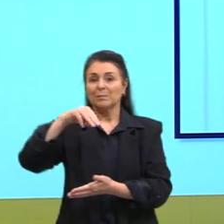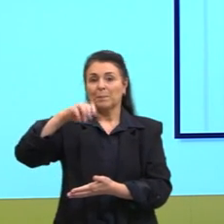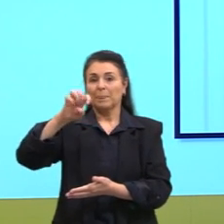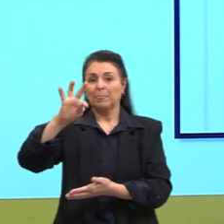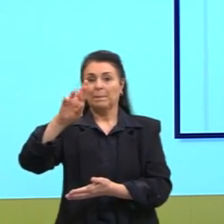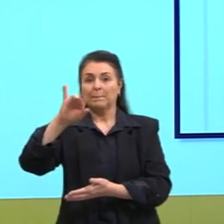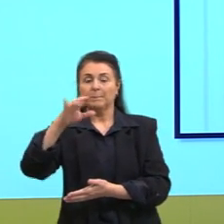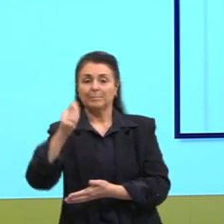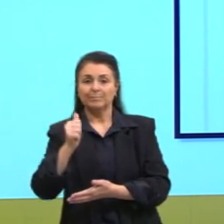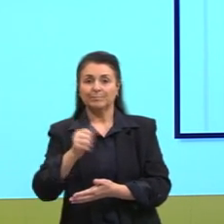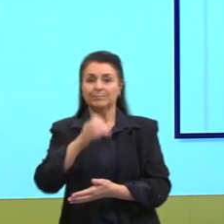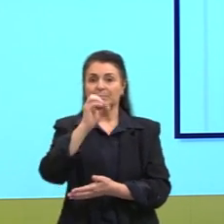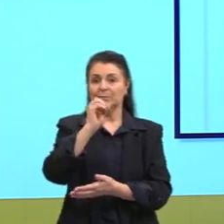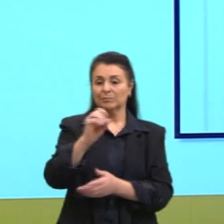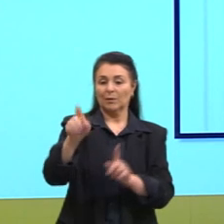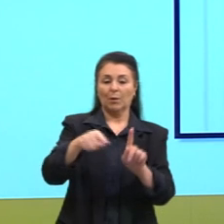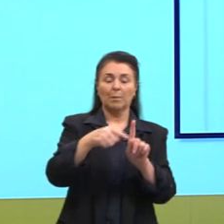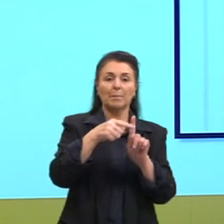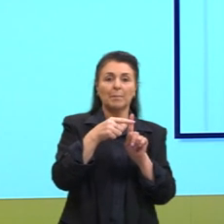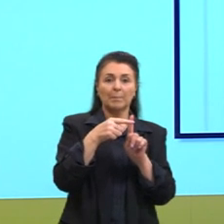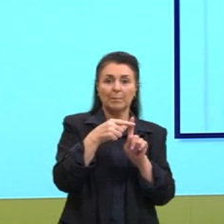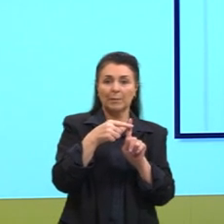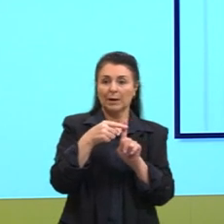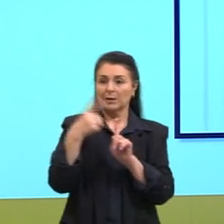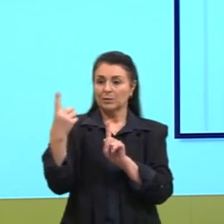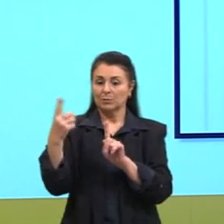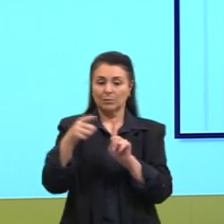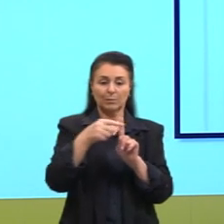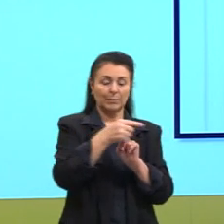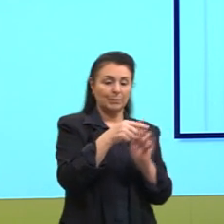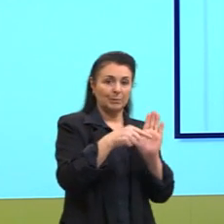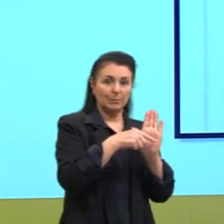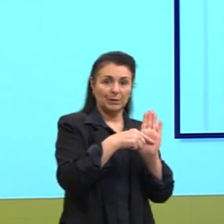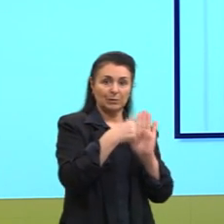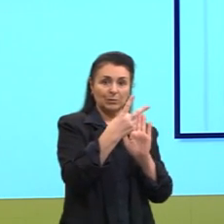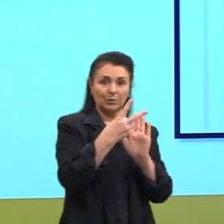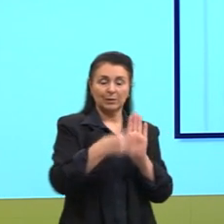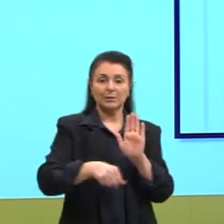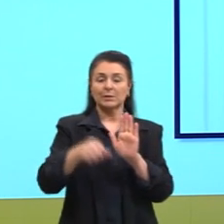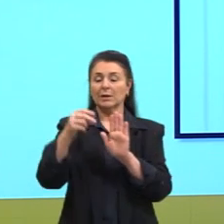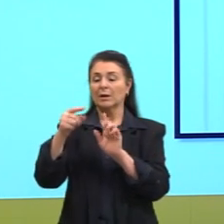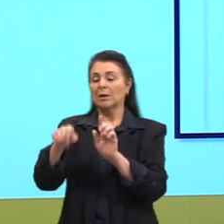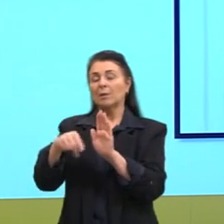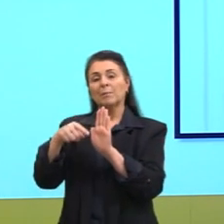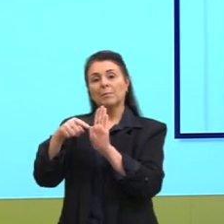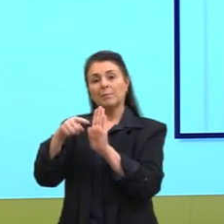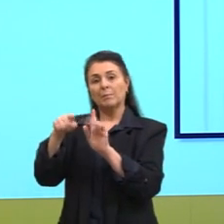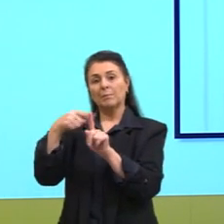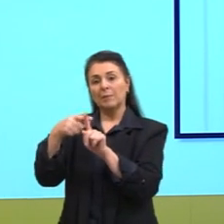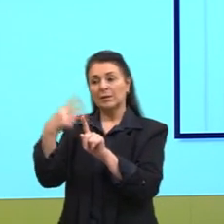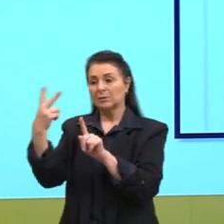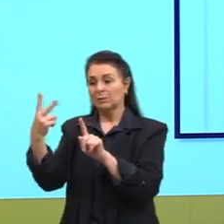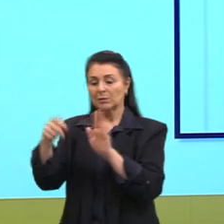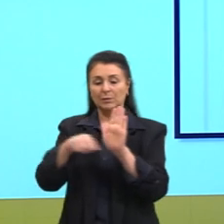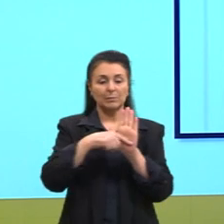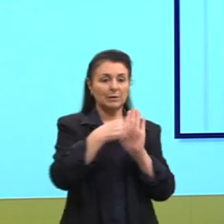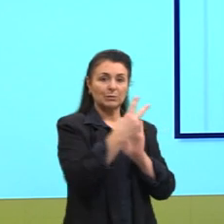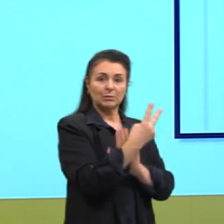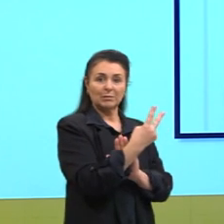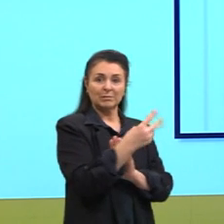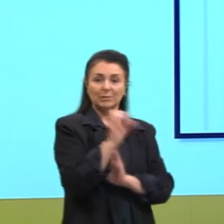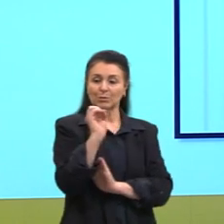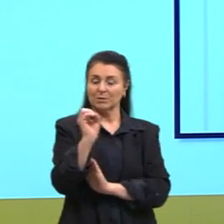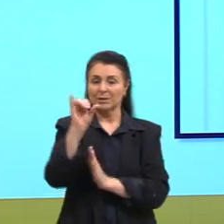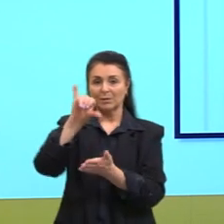temos mais um, menos um, em relação a zero, nós temos mais dois, menos dois, e essa, então, é o entendimento que vocês, é o